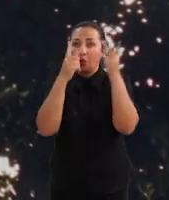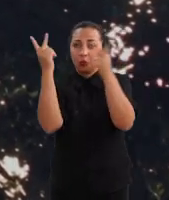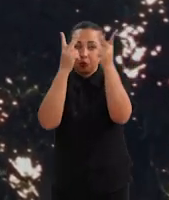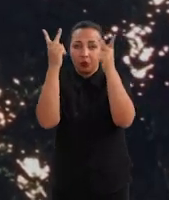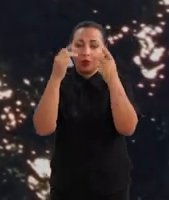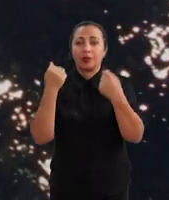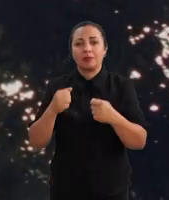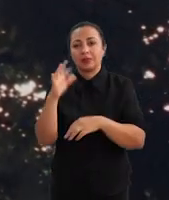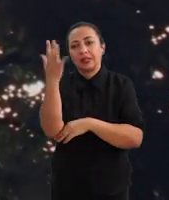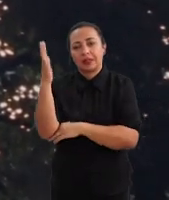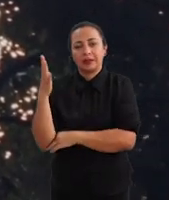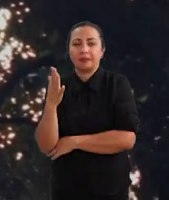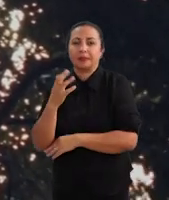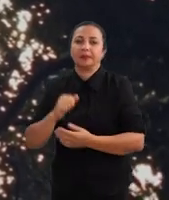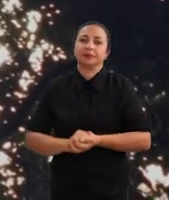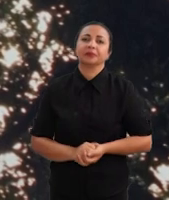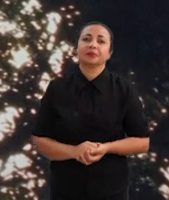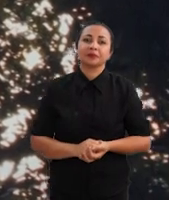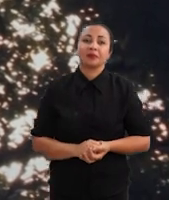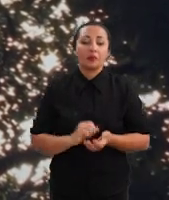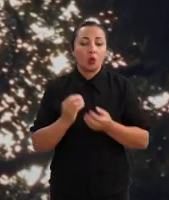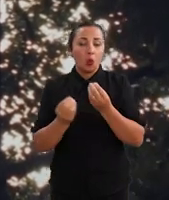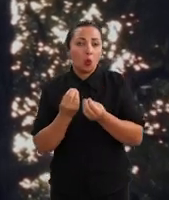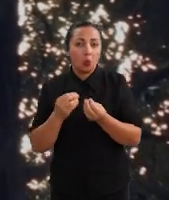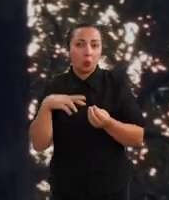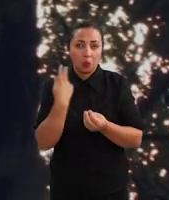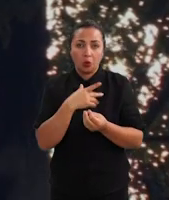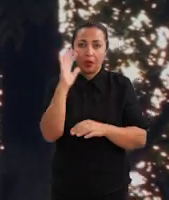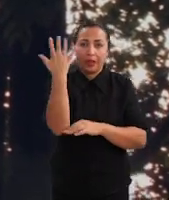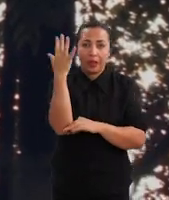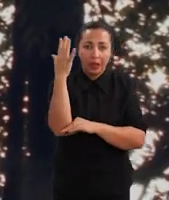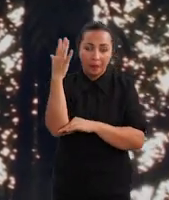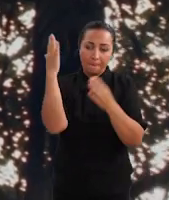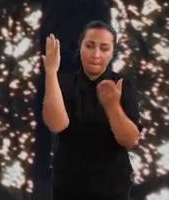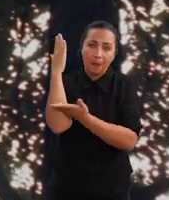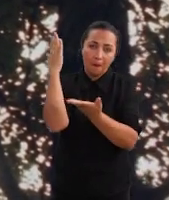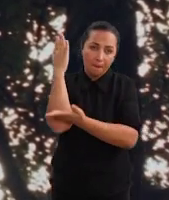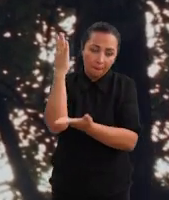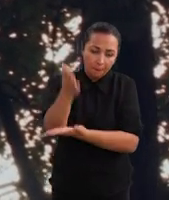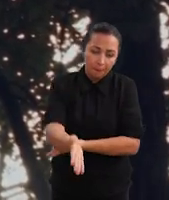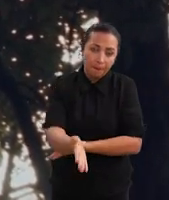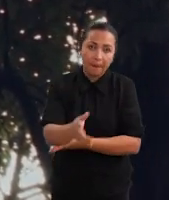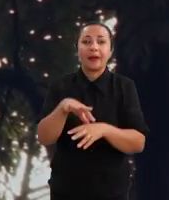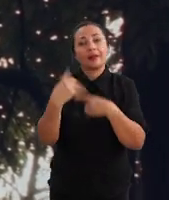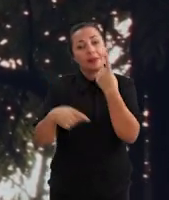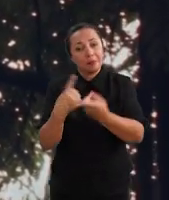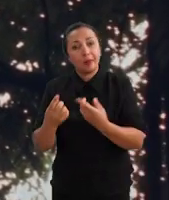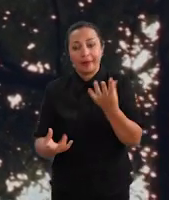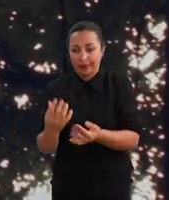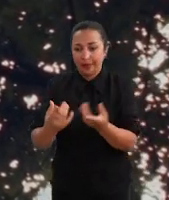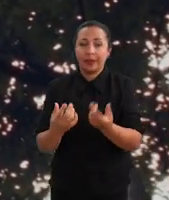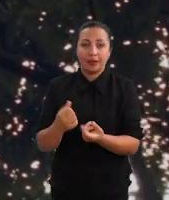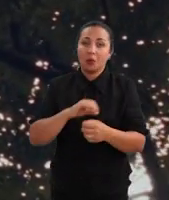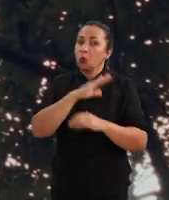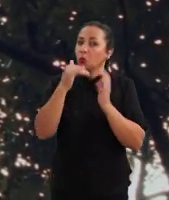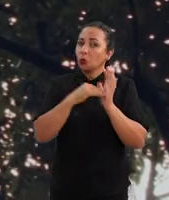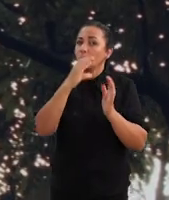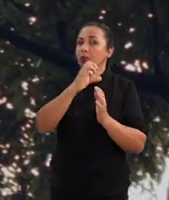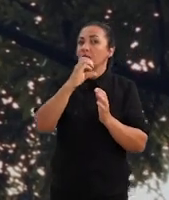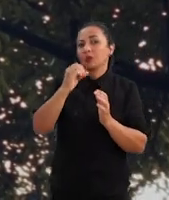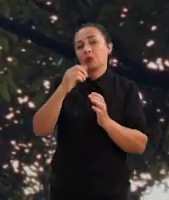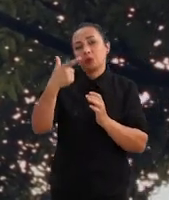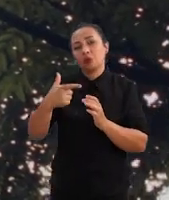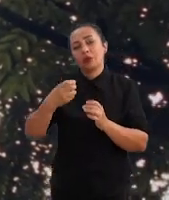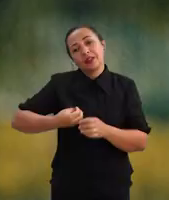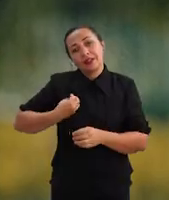deixado pelas queimadas. À medida que a gente derruba uma árvore dessa e queima, todo esse CO2 que está fixado na